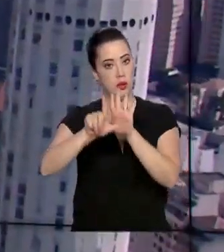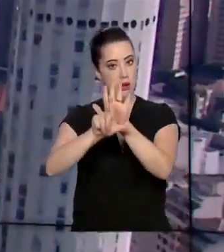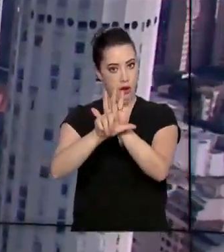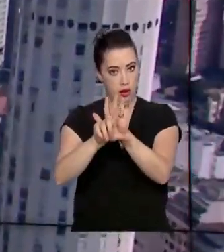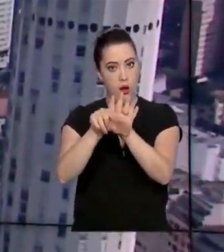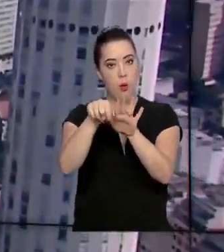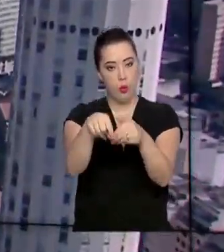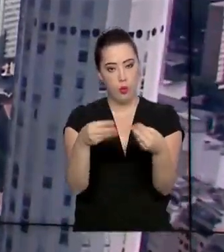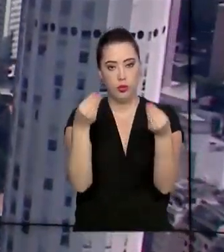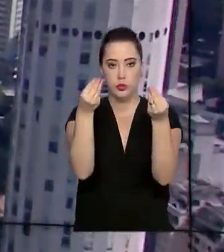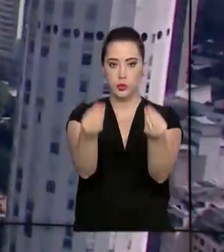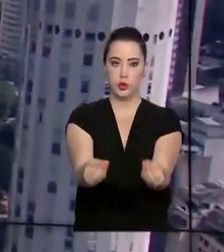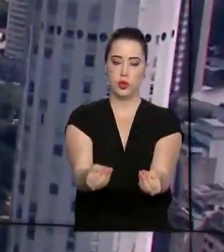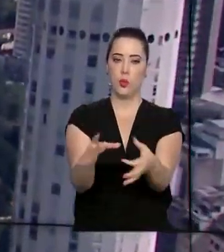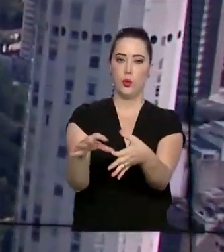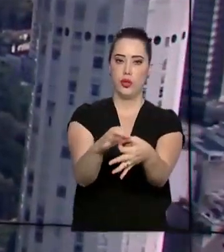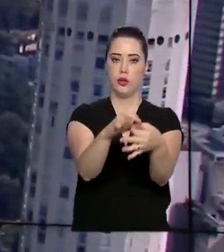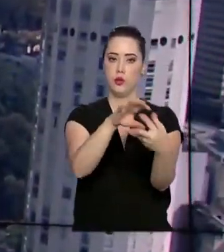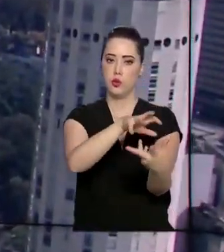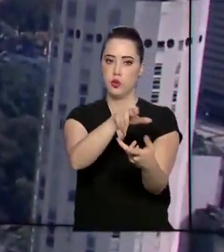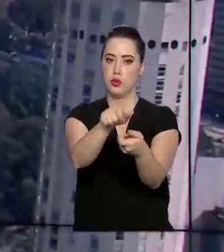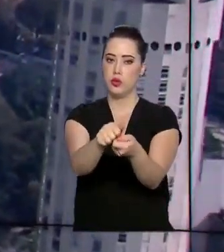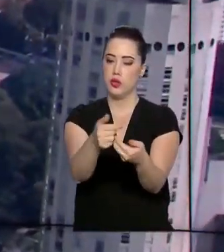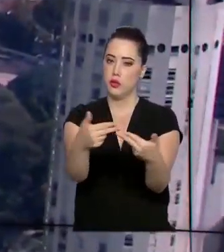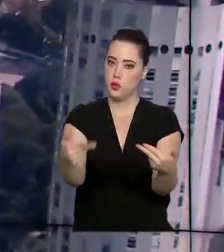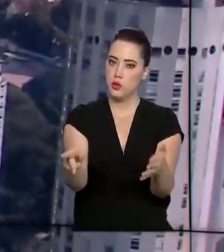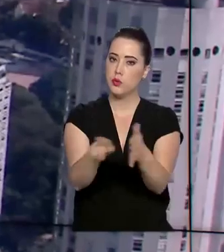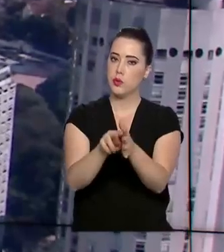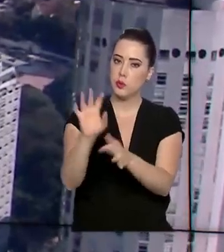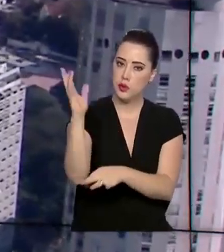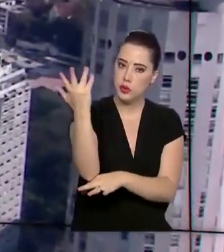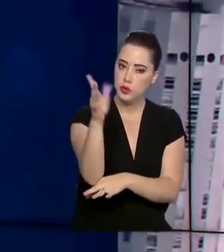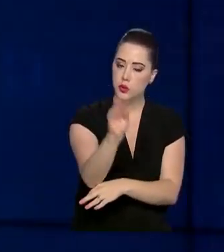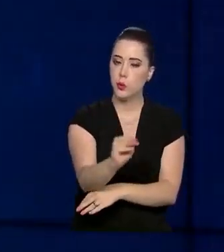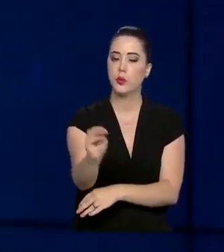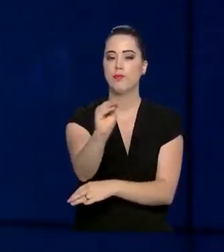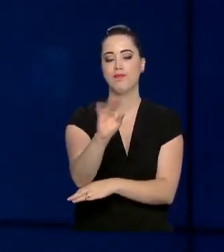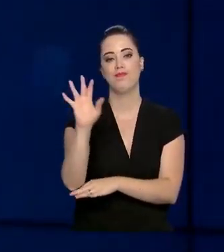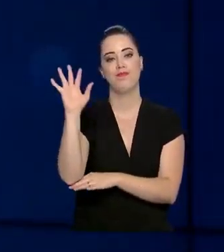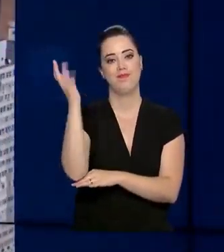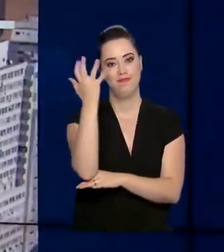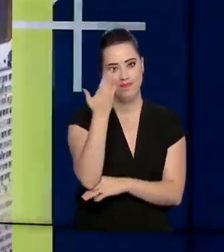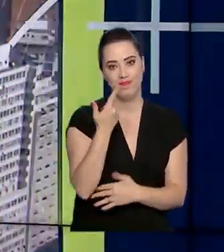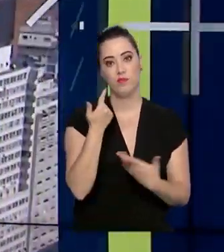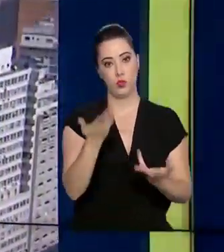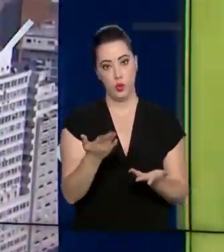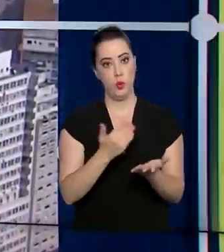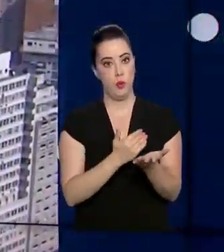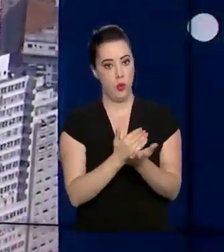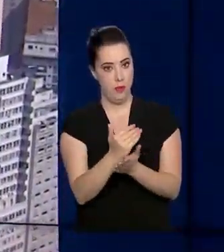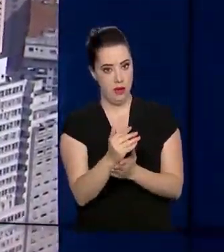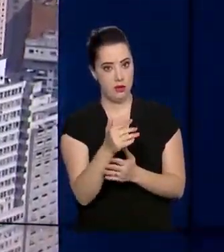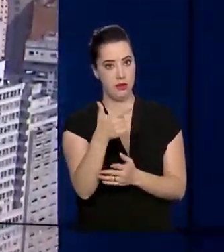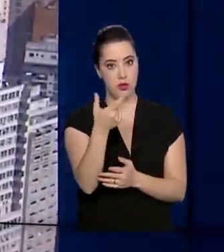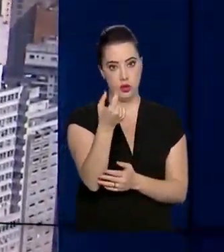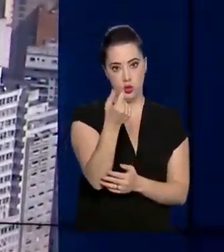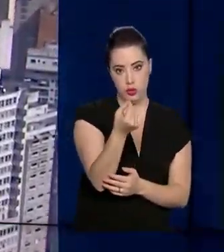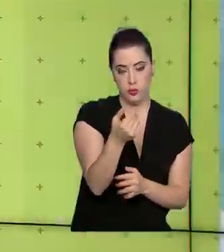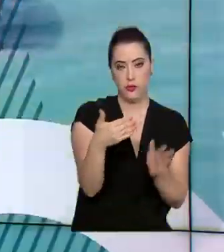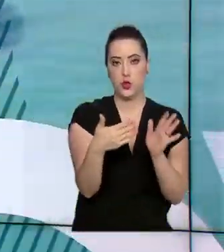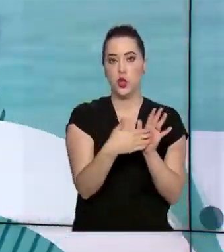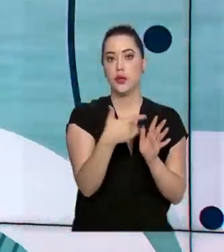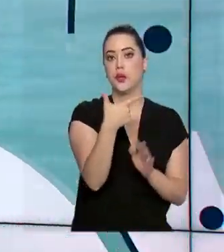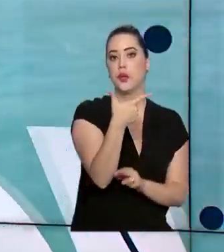aliando o uso sustentável dos recursos naturais e a conservação da Amazônia. O projeto será implementado de 2020 a